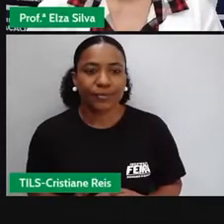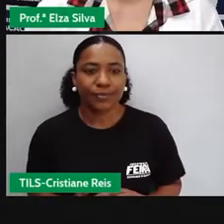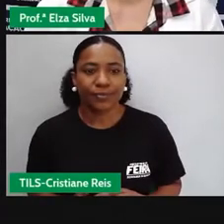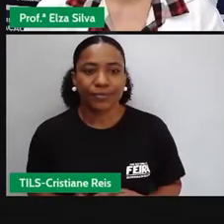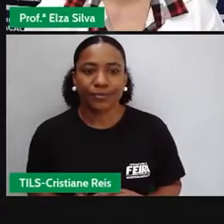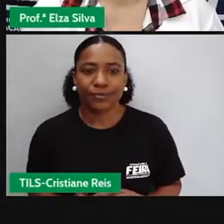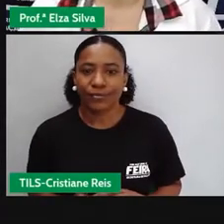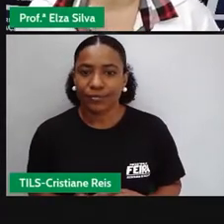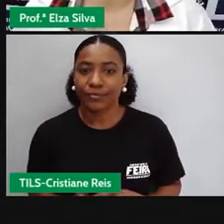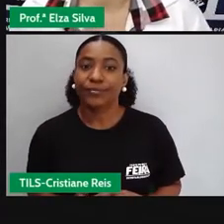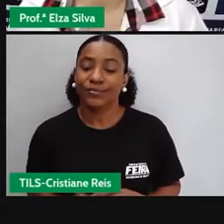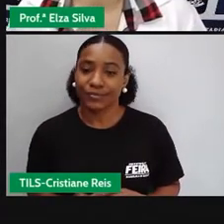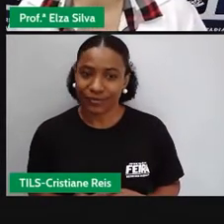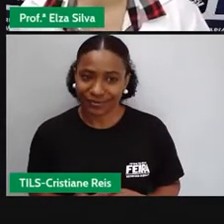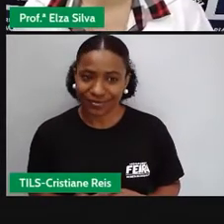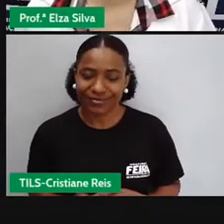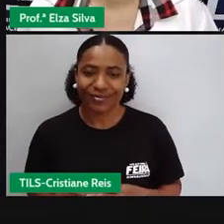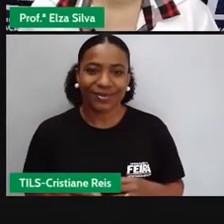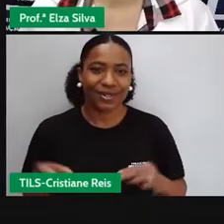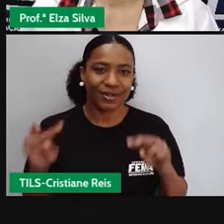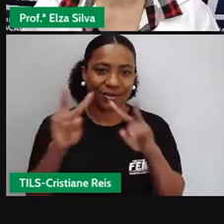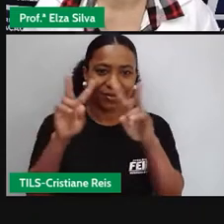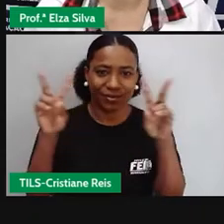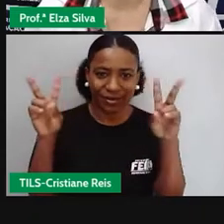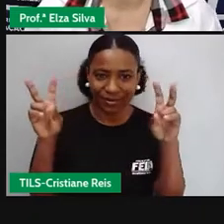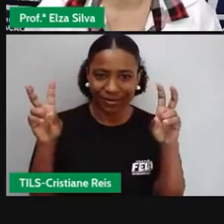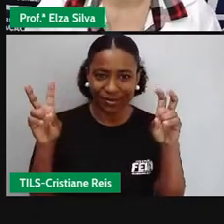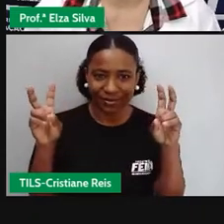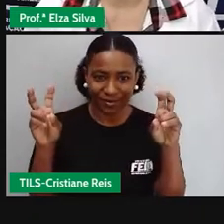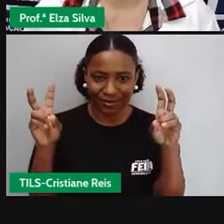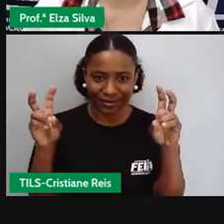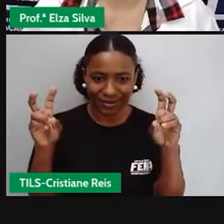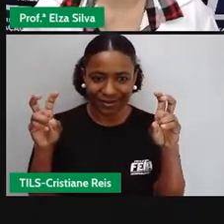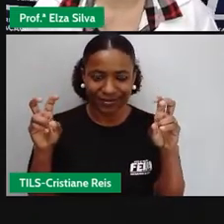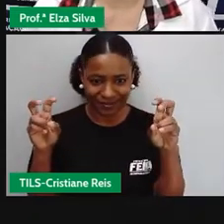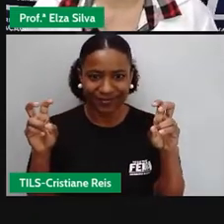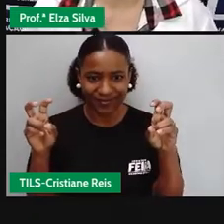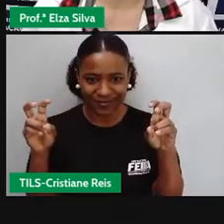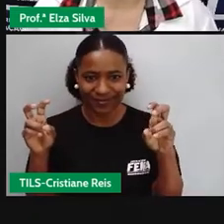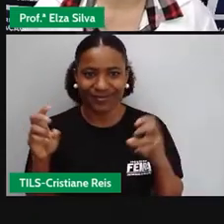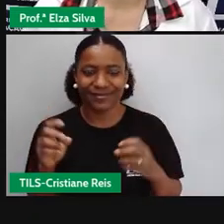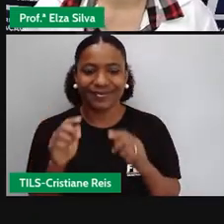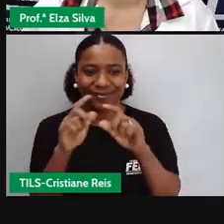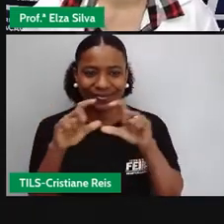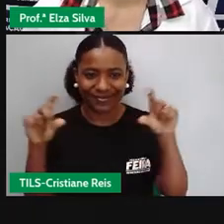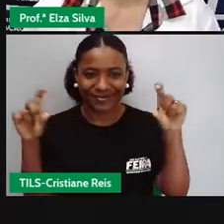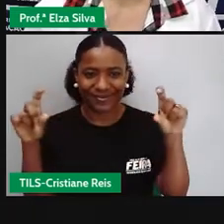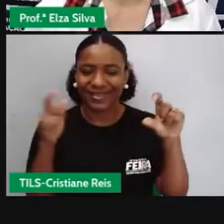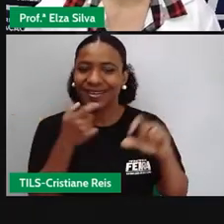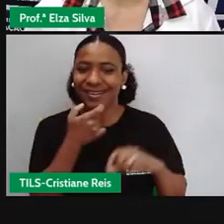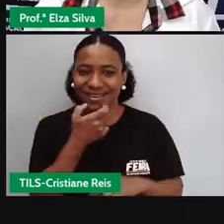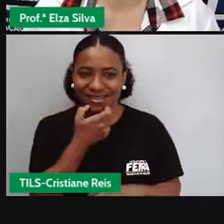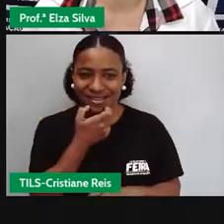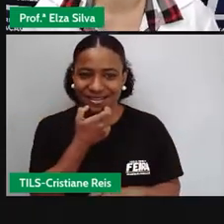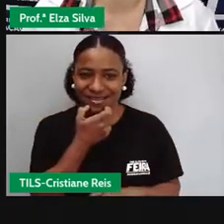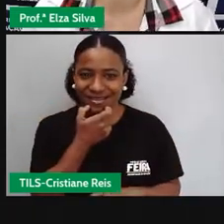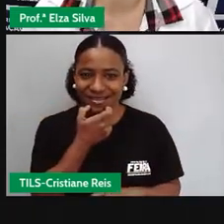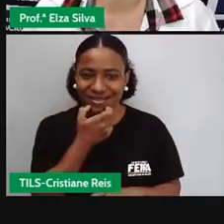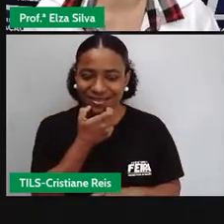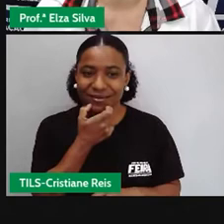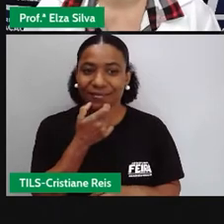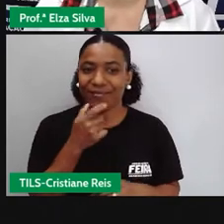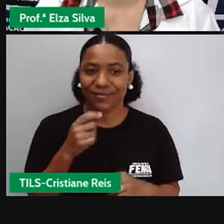O tema de nossa aula de hoje é June Festival Celebration. Então vamos tratar